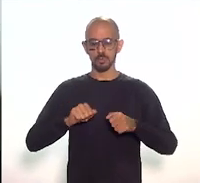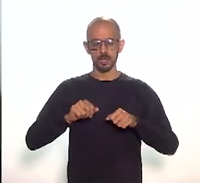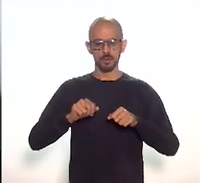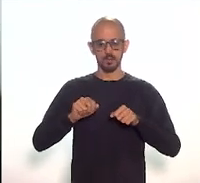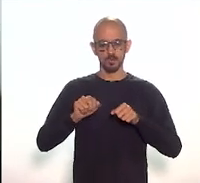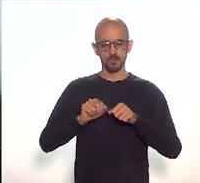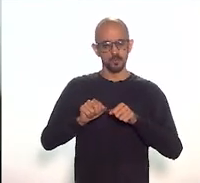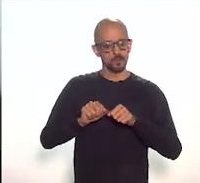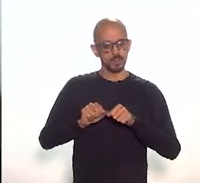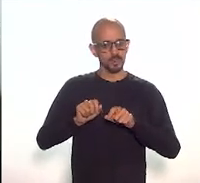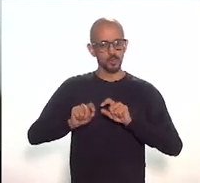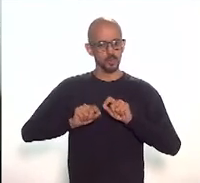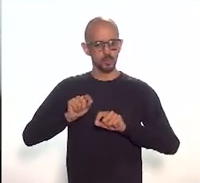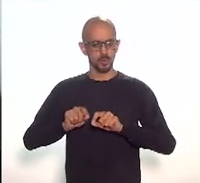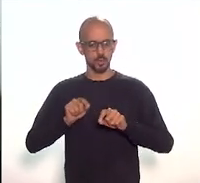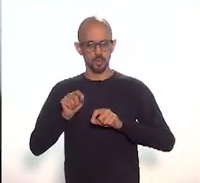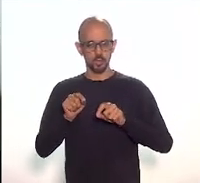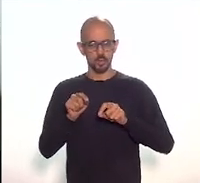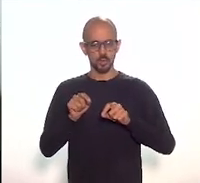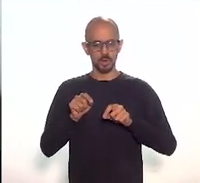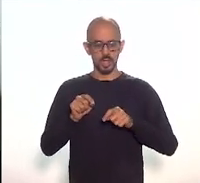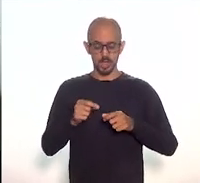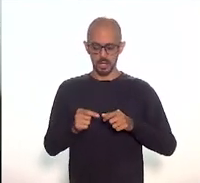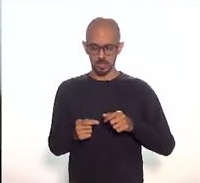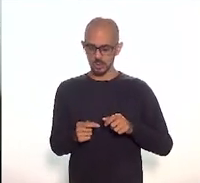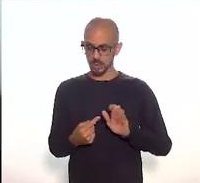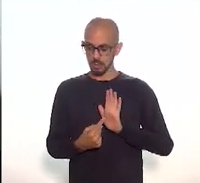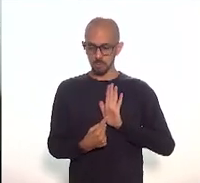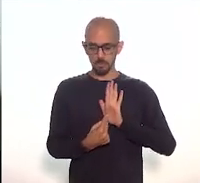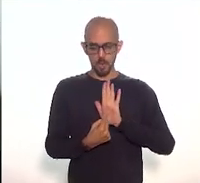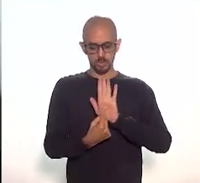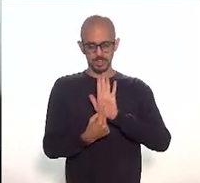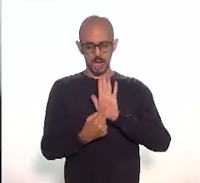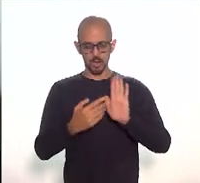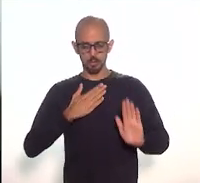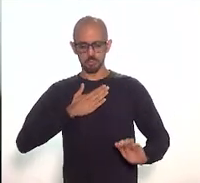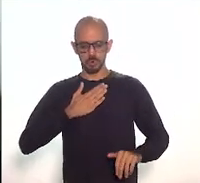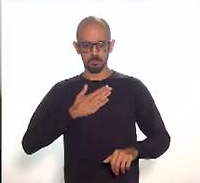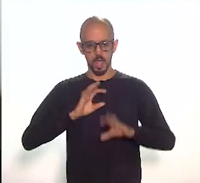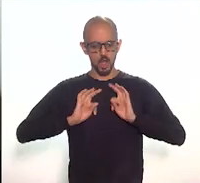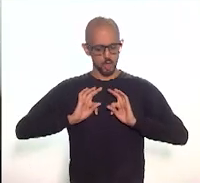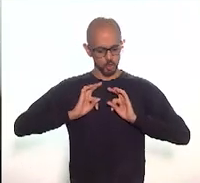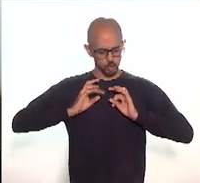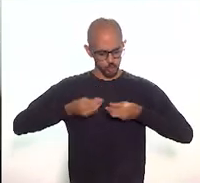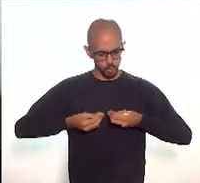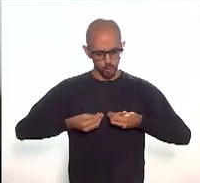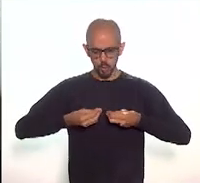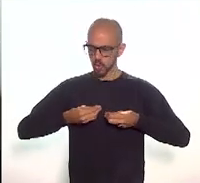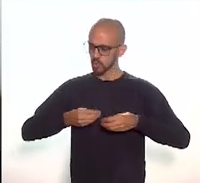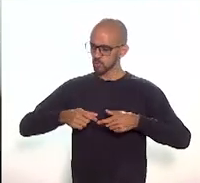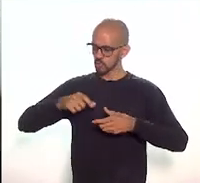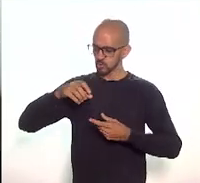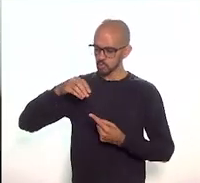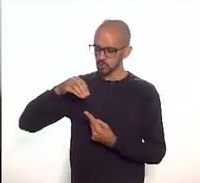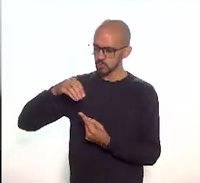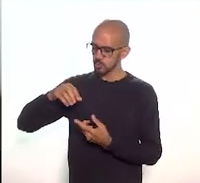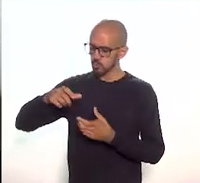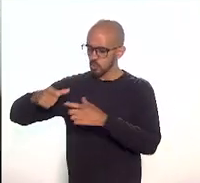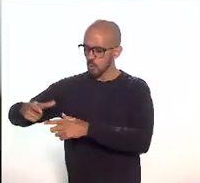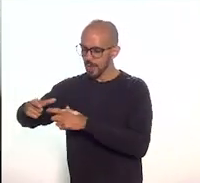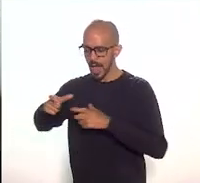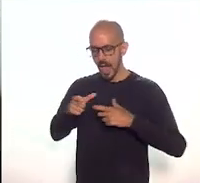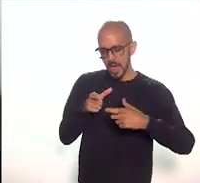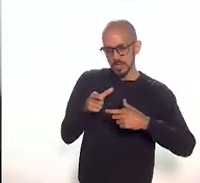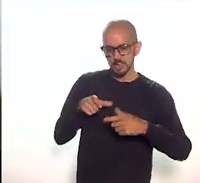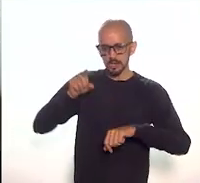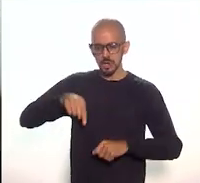levantamento histórico, dos principais pontos arquitetônicos e culturais desses três